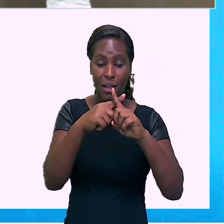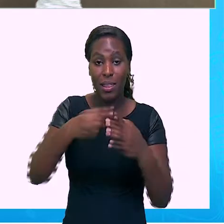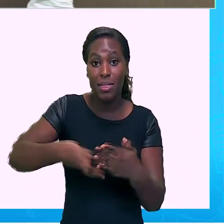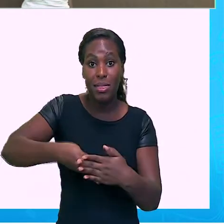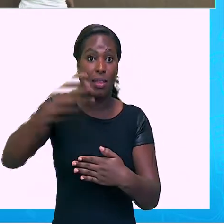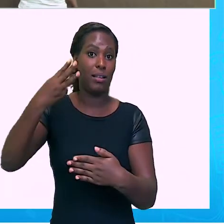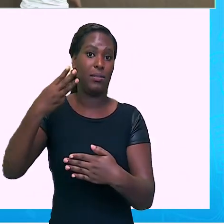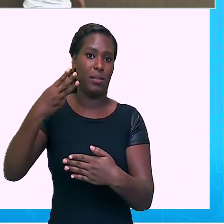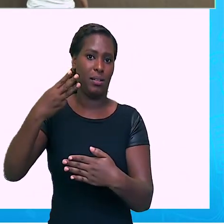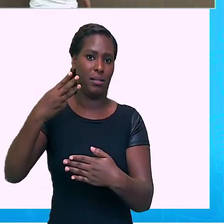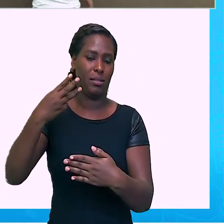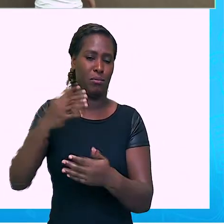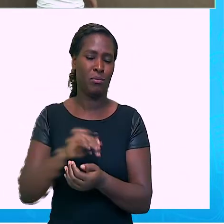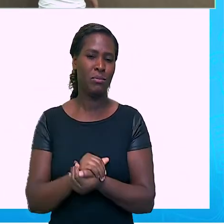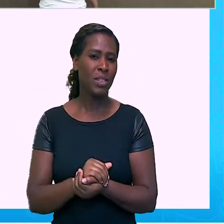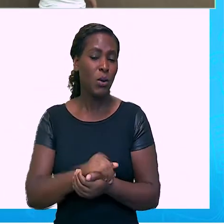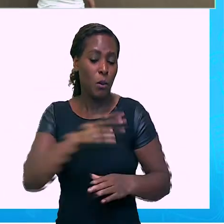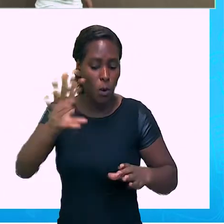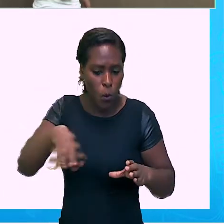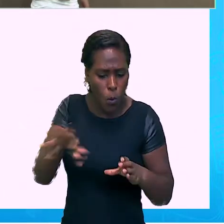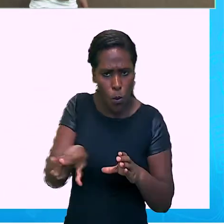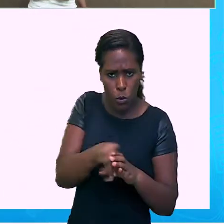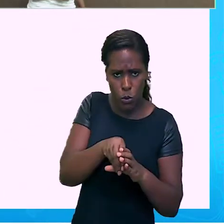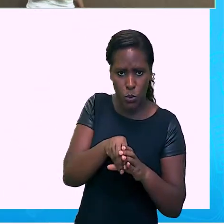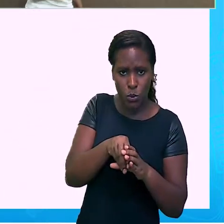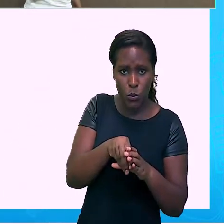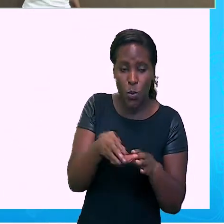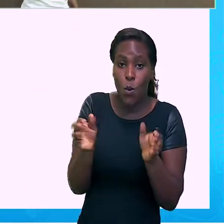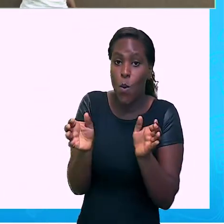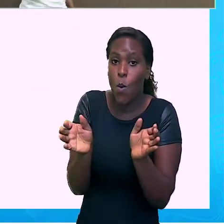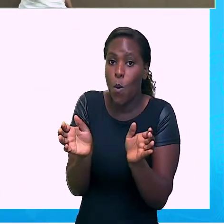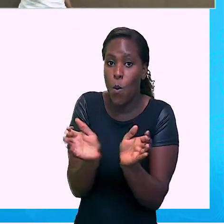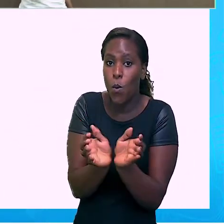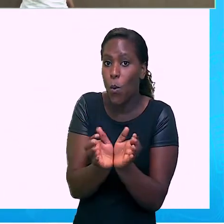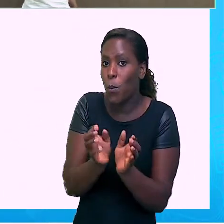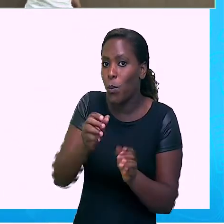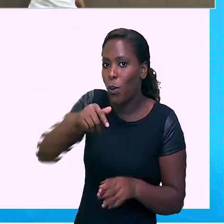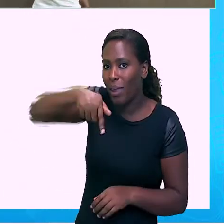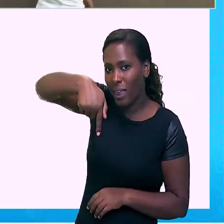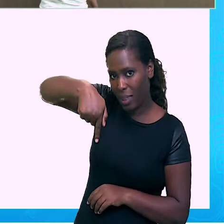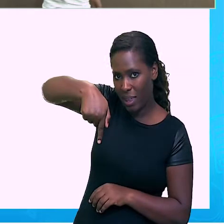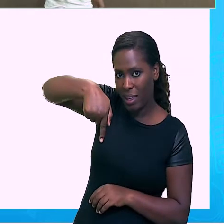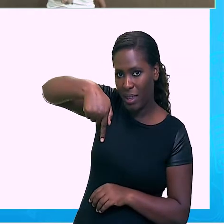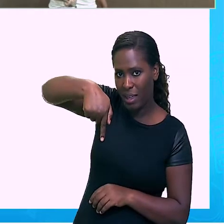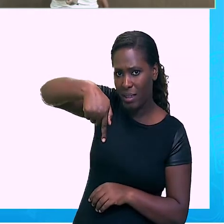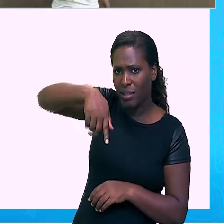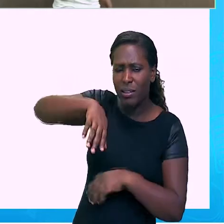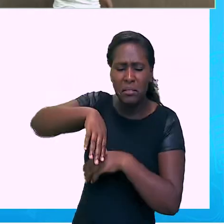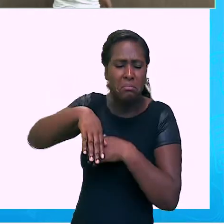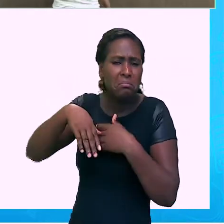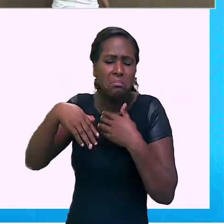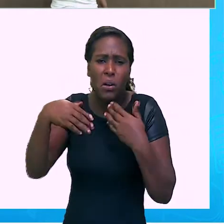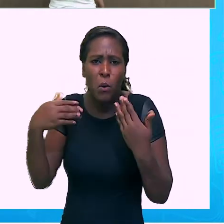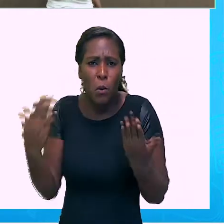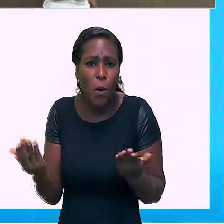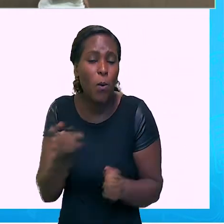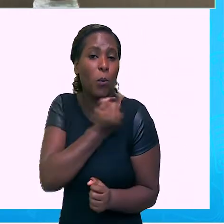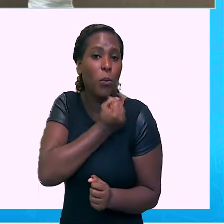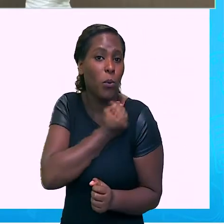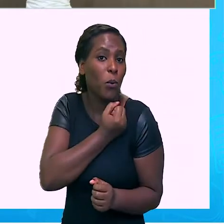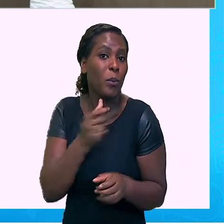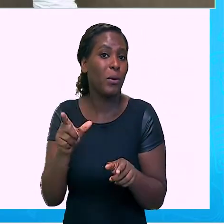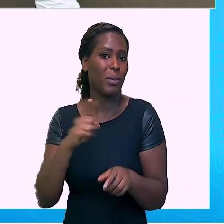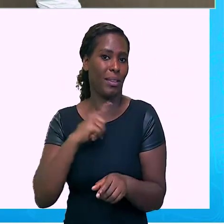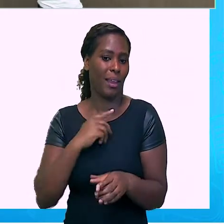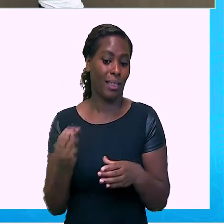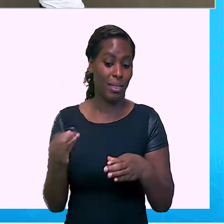vamos lembrar aqui quais são os números racionais. De que números são formados os conjuntos dos números